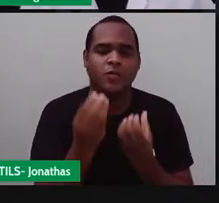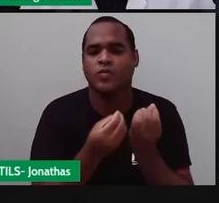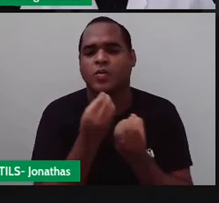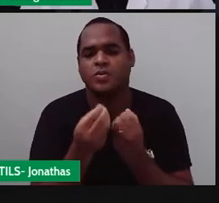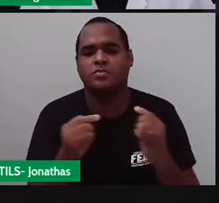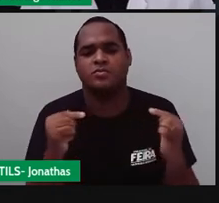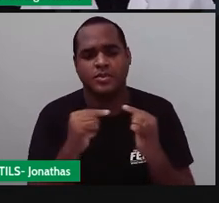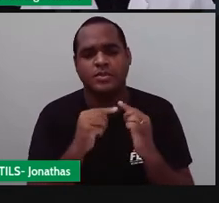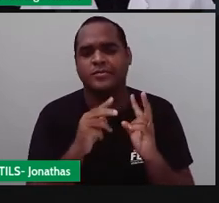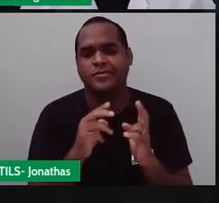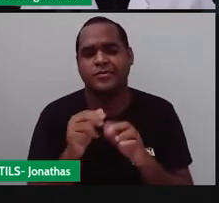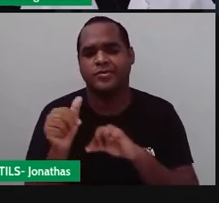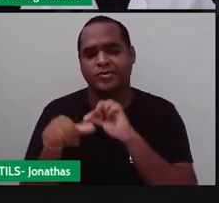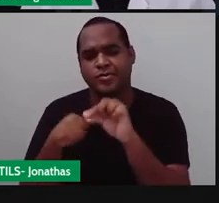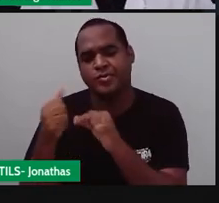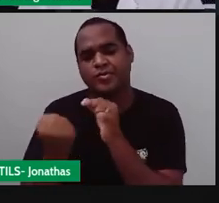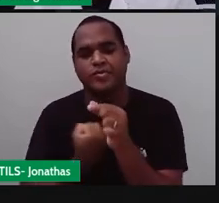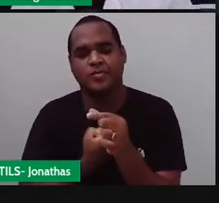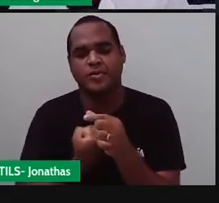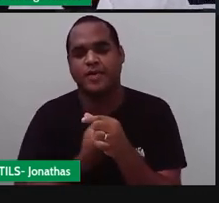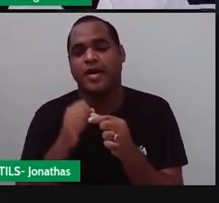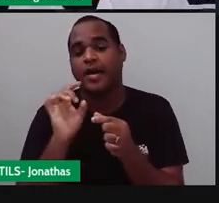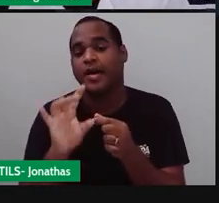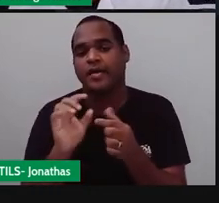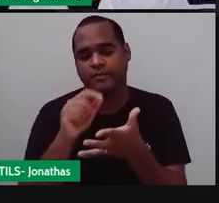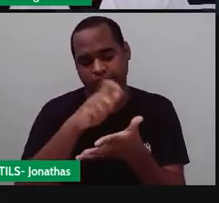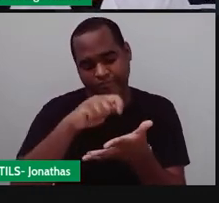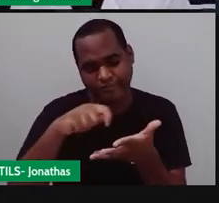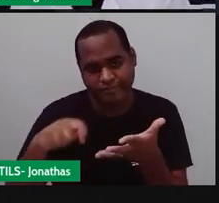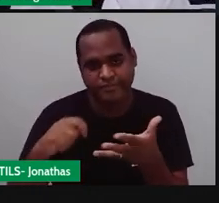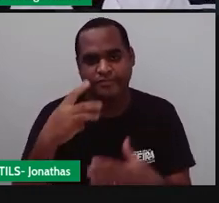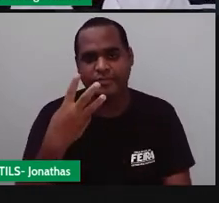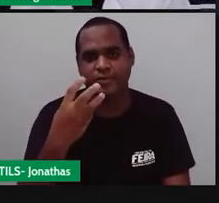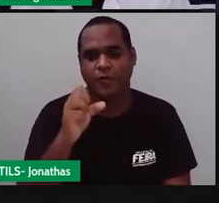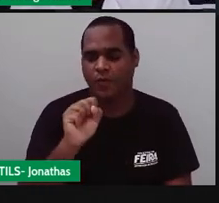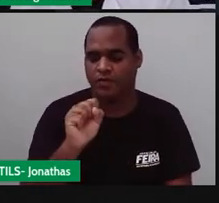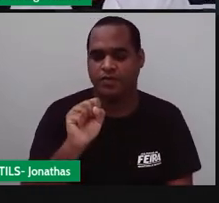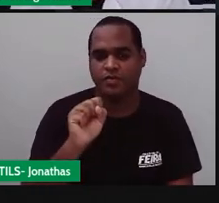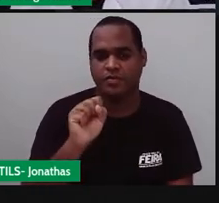esse número olha só é só você escrever trinta e oito